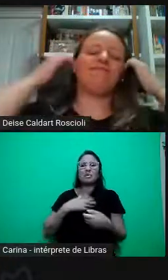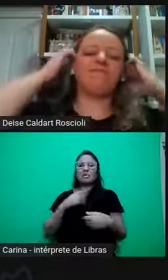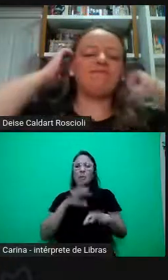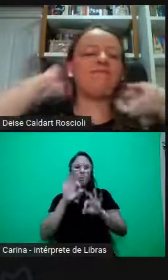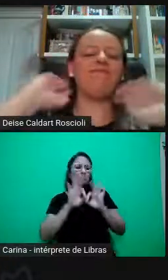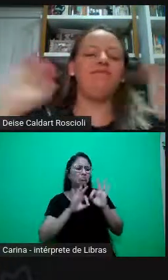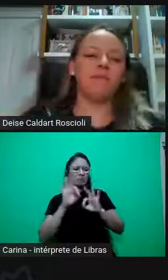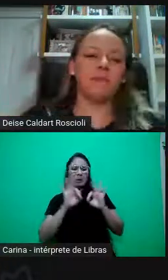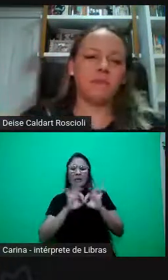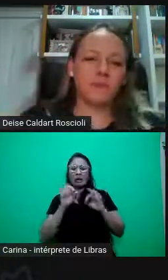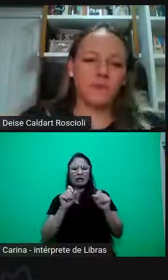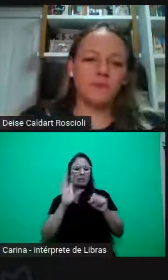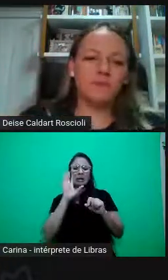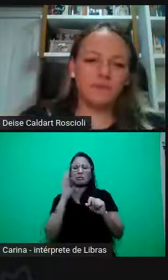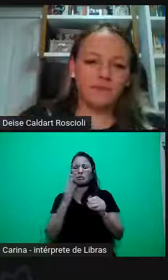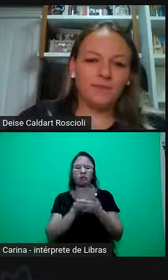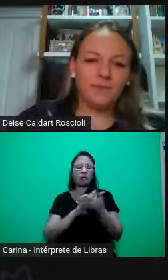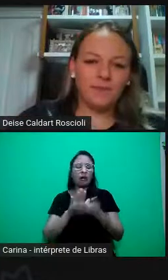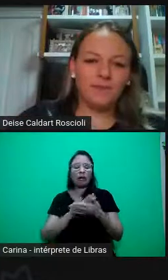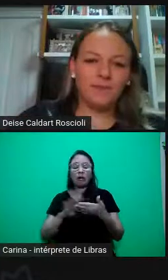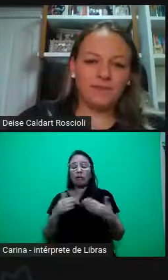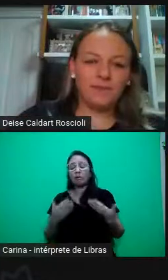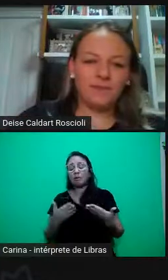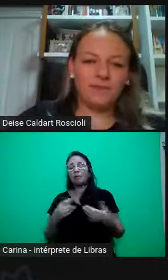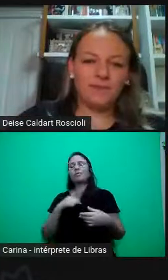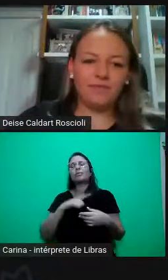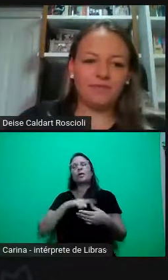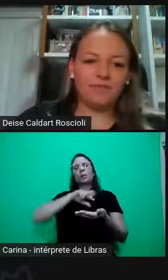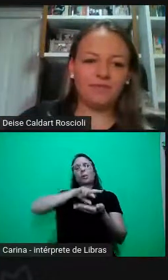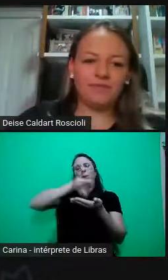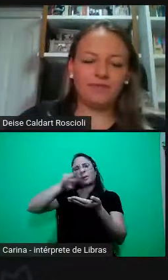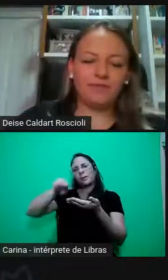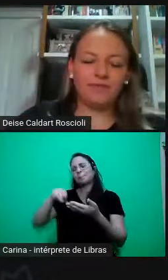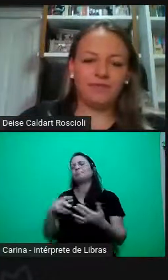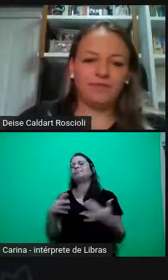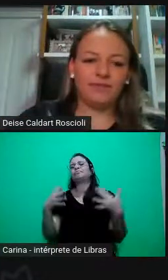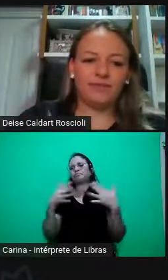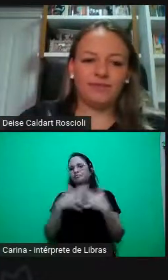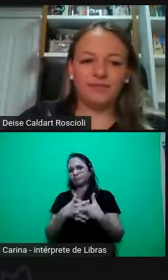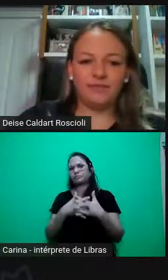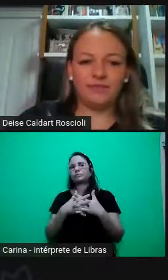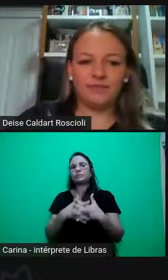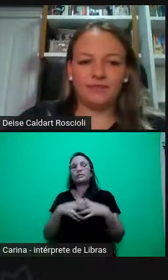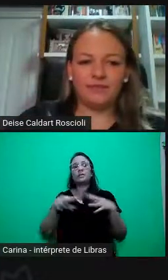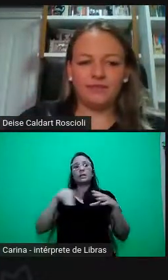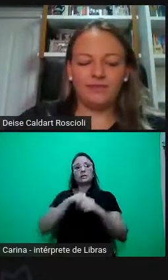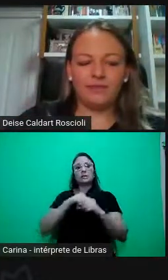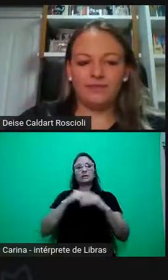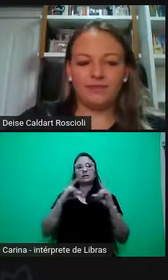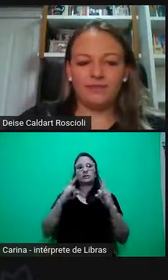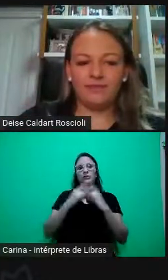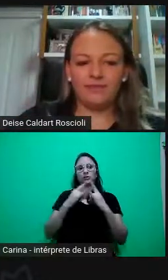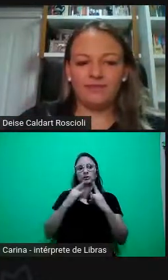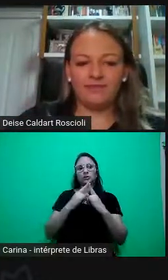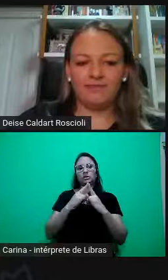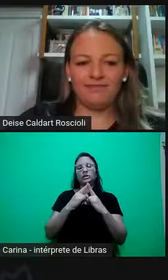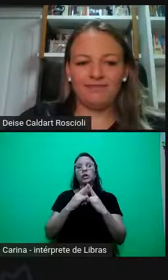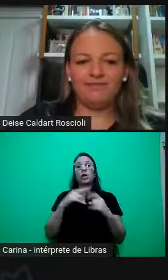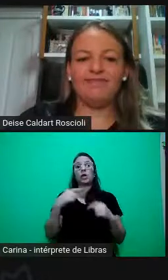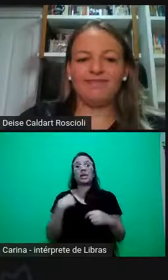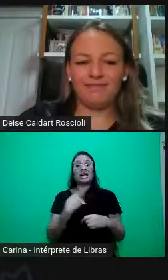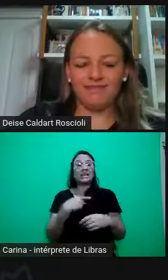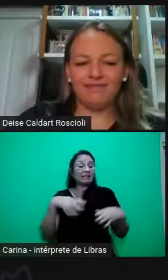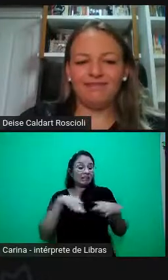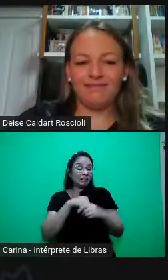há várias complexidades. que são diversas instituições sociais e que no espaço de trabalho são mais complexas